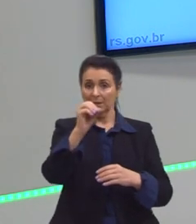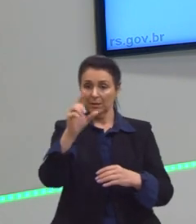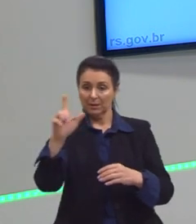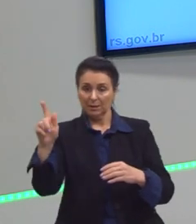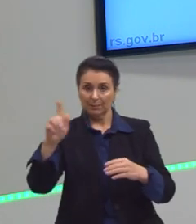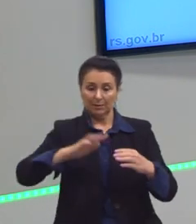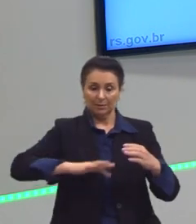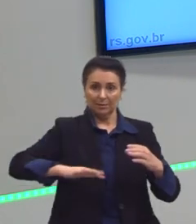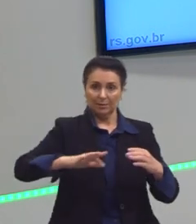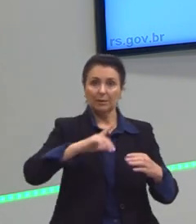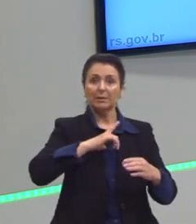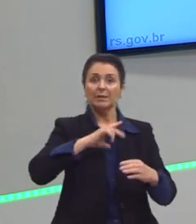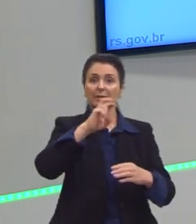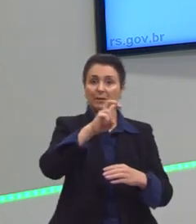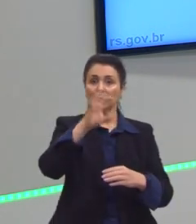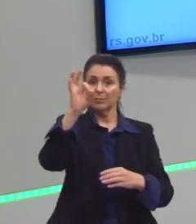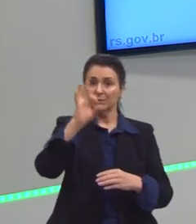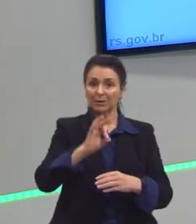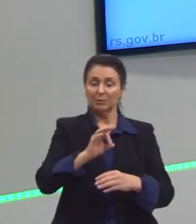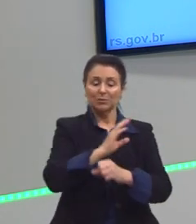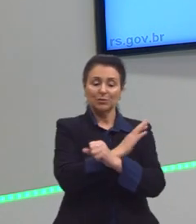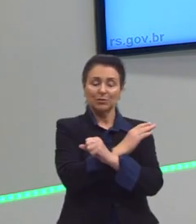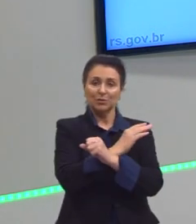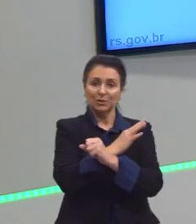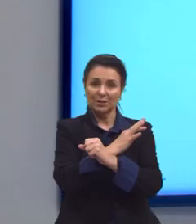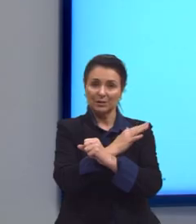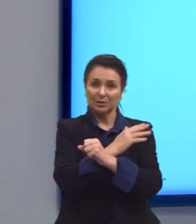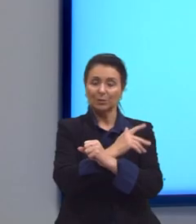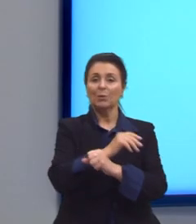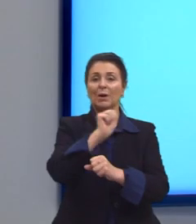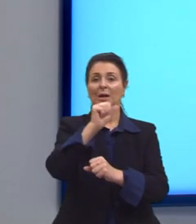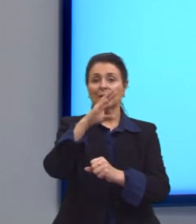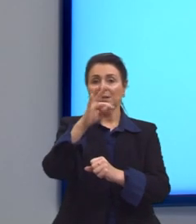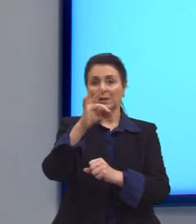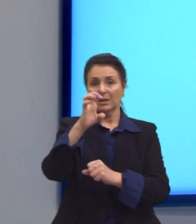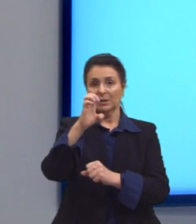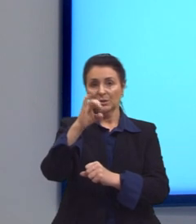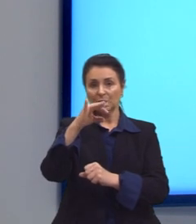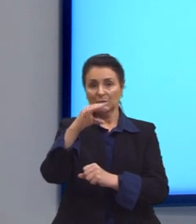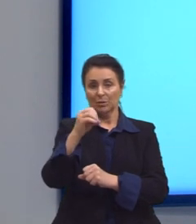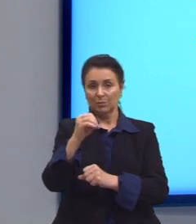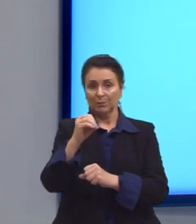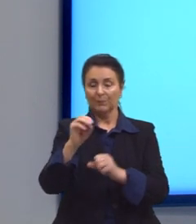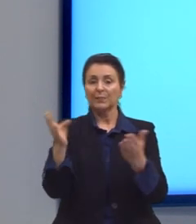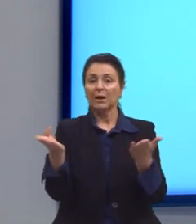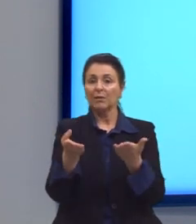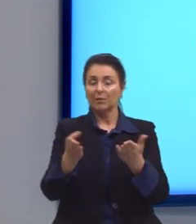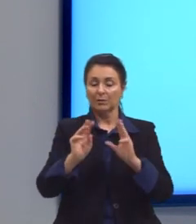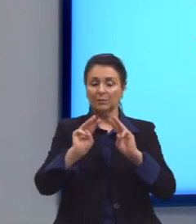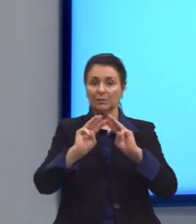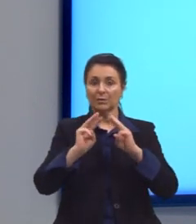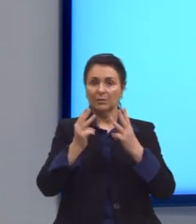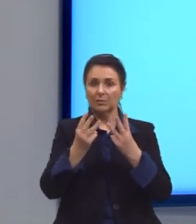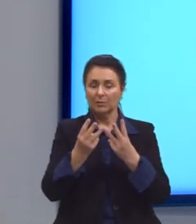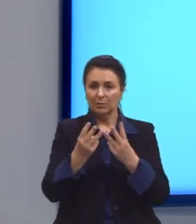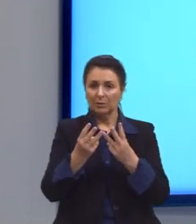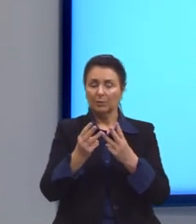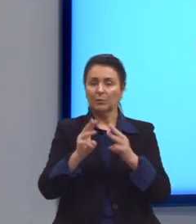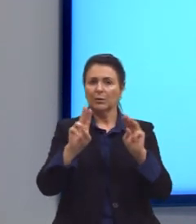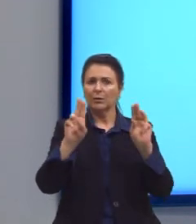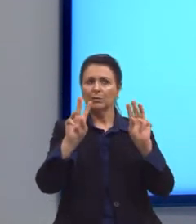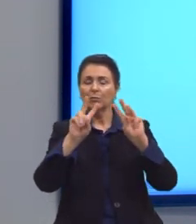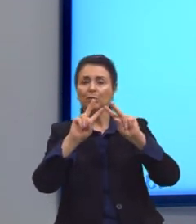% de ácido acético. Se estivermos falando em massa em título de volume,